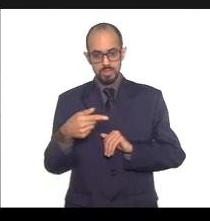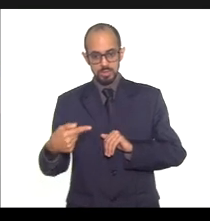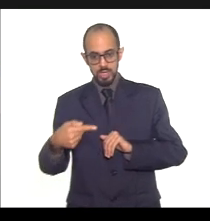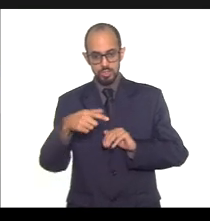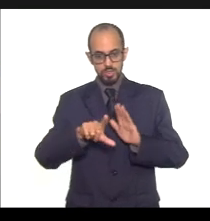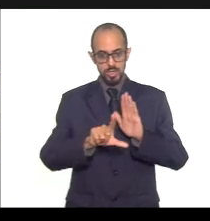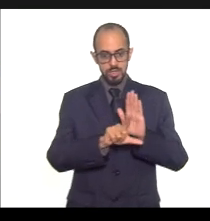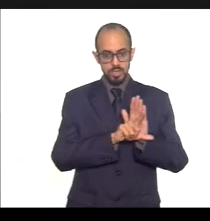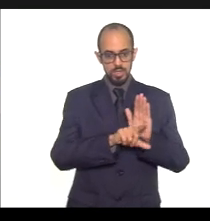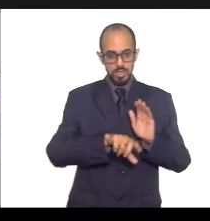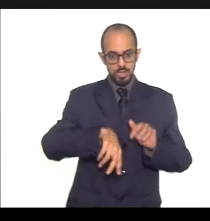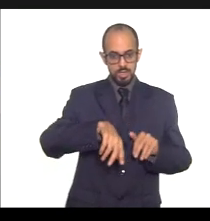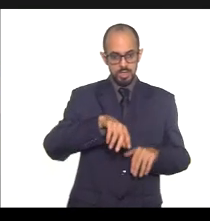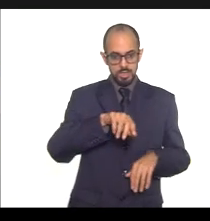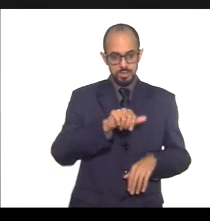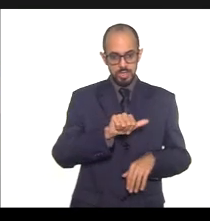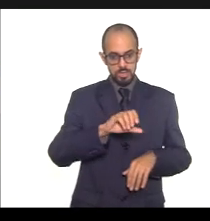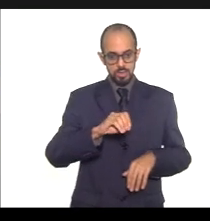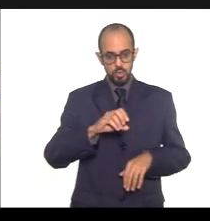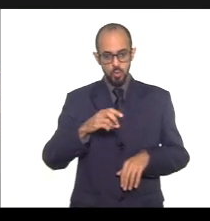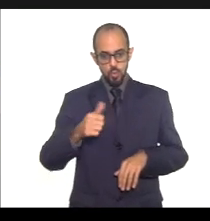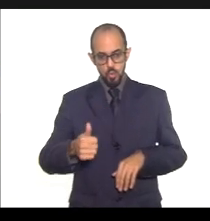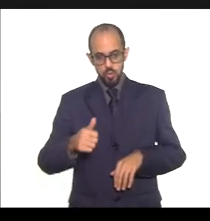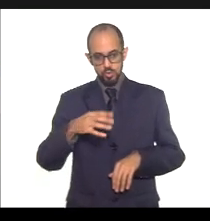nº 101, de 4 de maio de 2000.